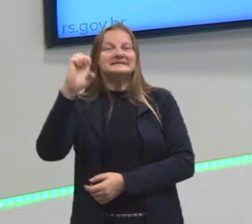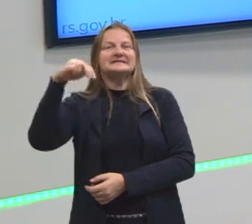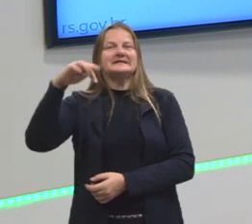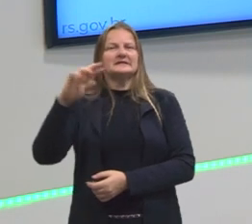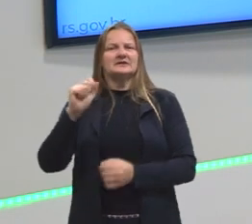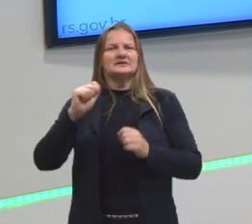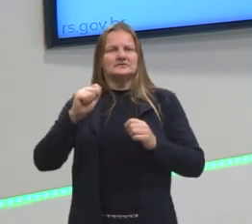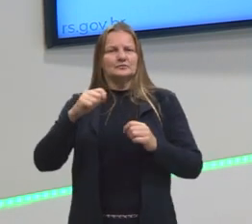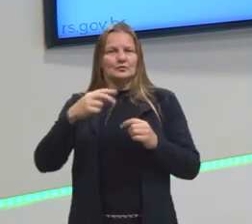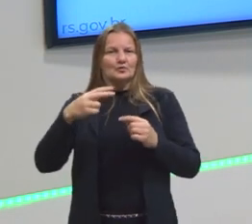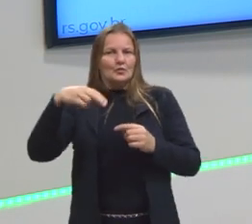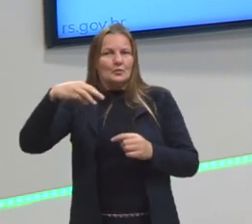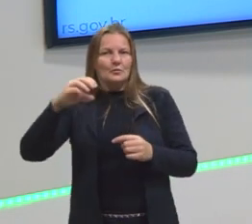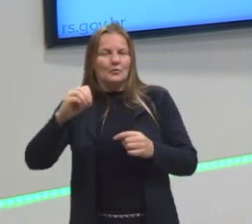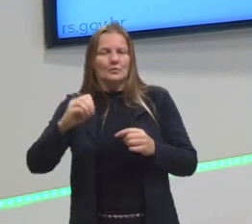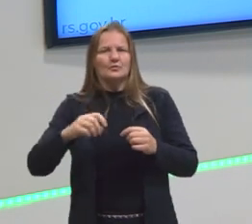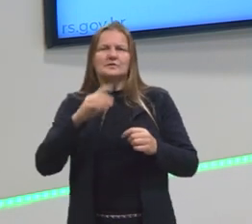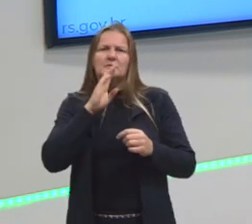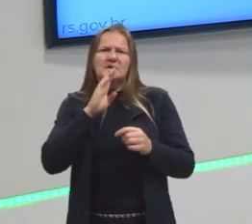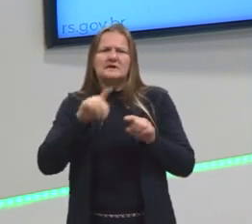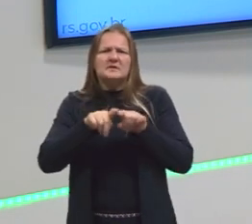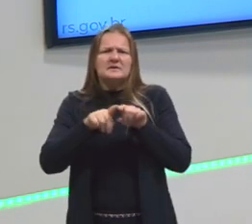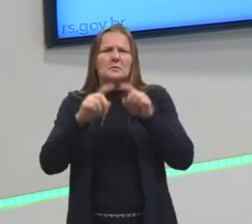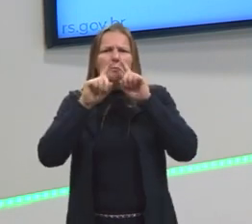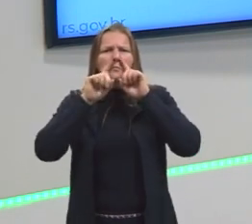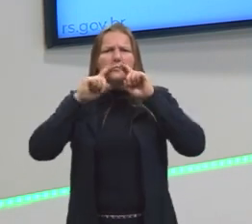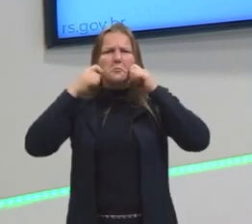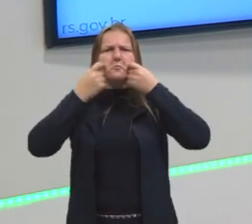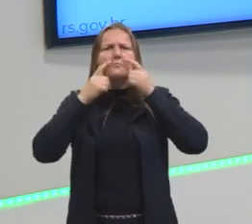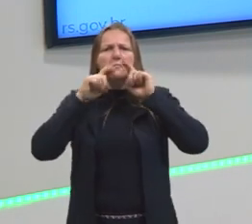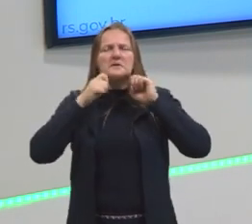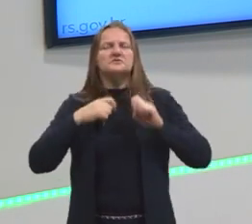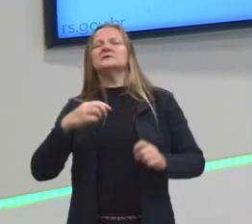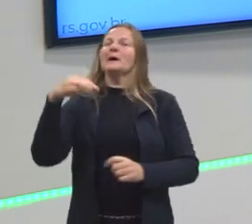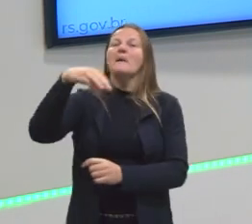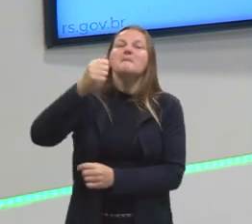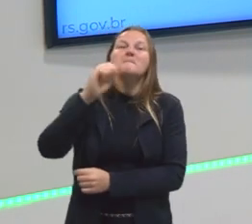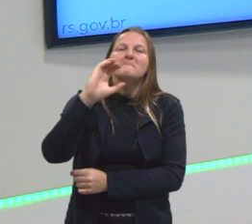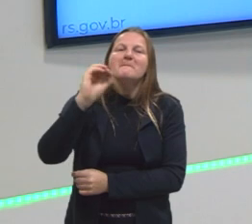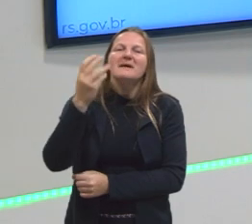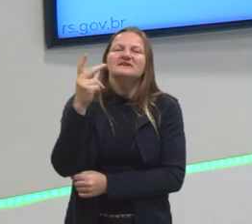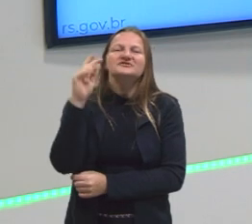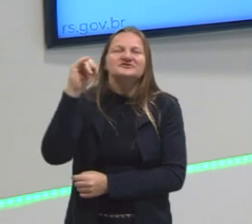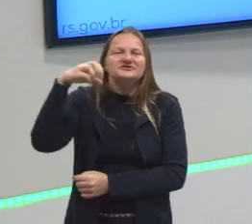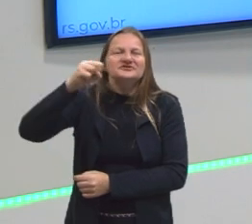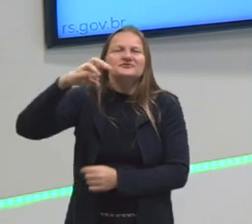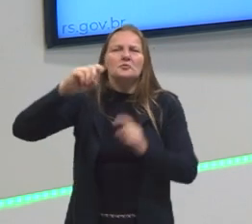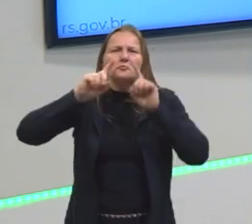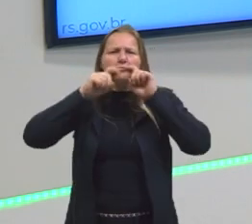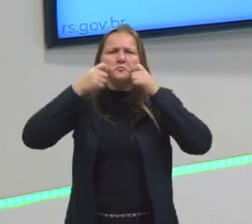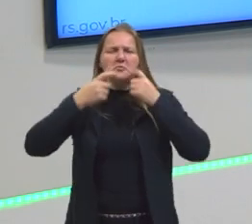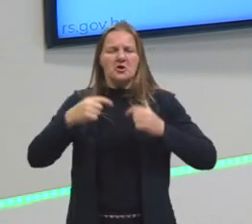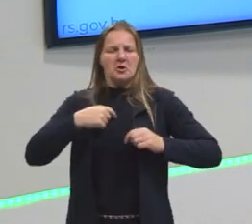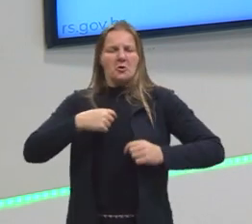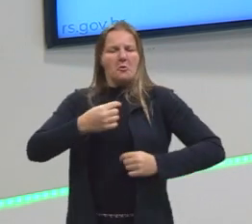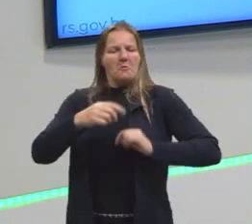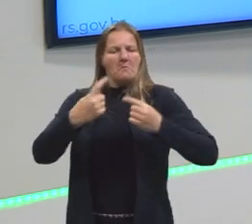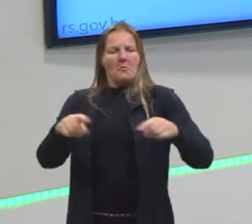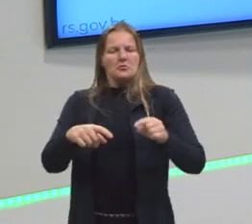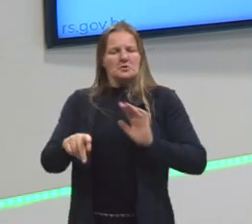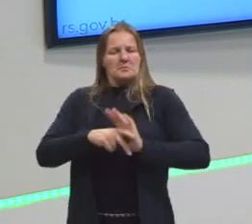machismo, essas questões. Essas questões, eu pensar que a forma como eu penso, as músicas que eu escuto, etc.